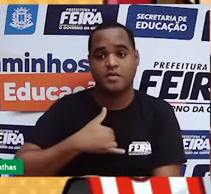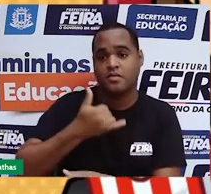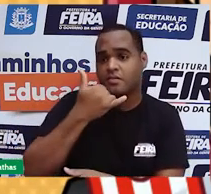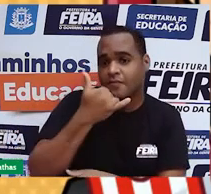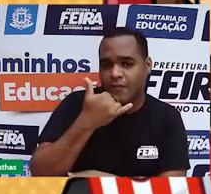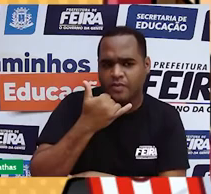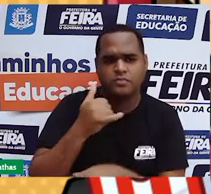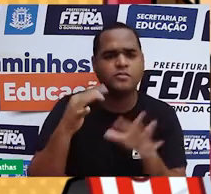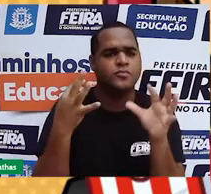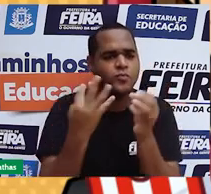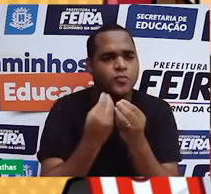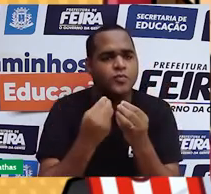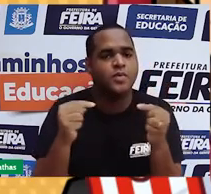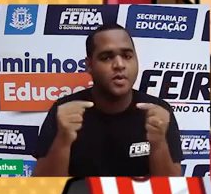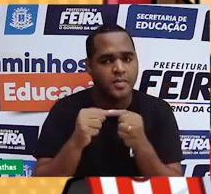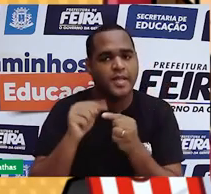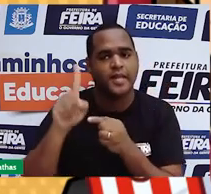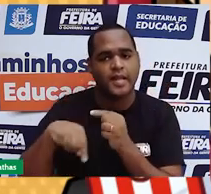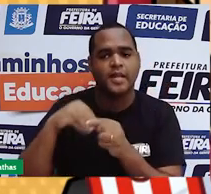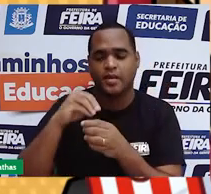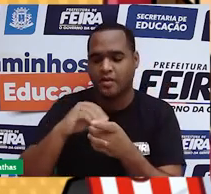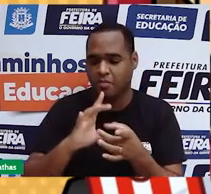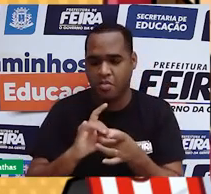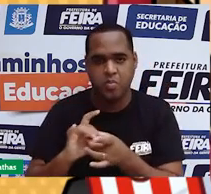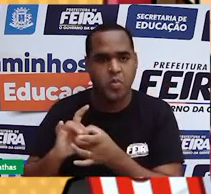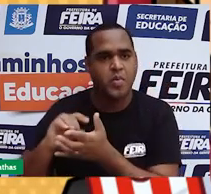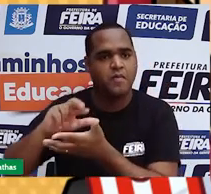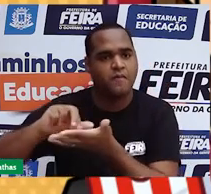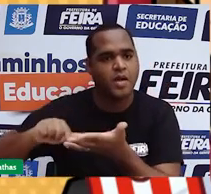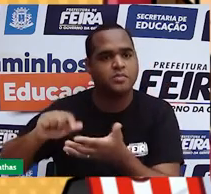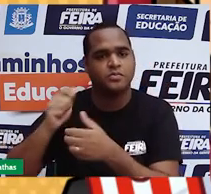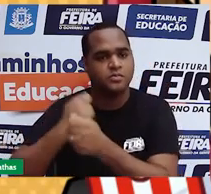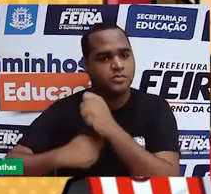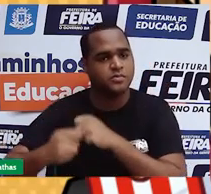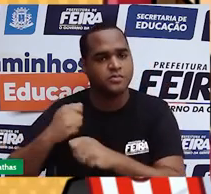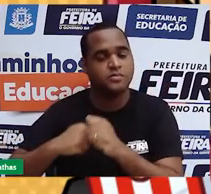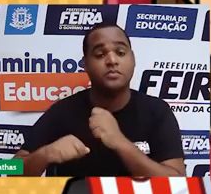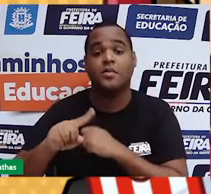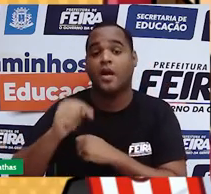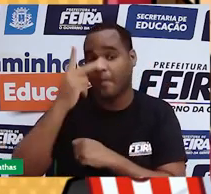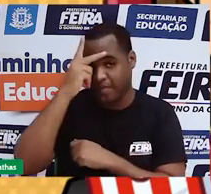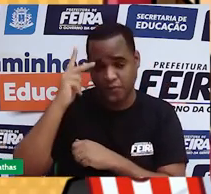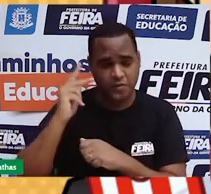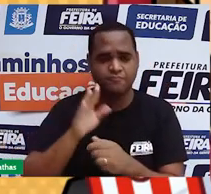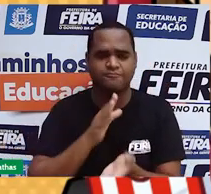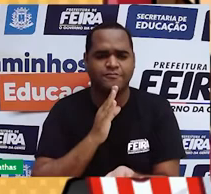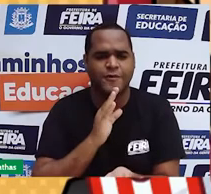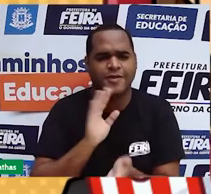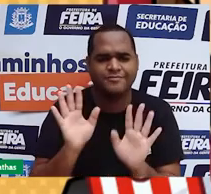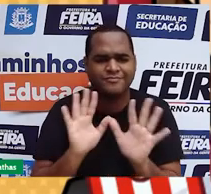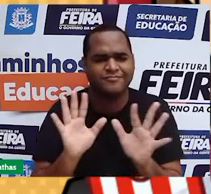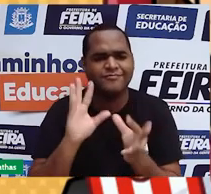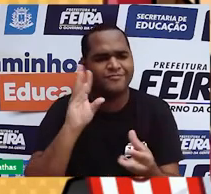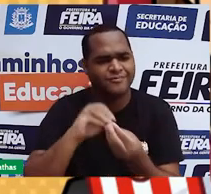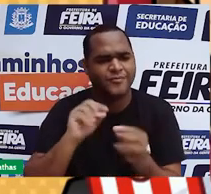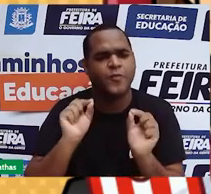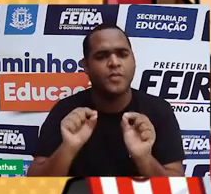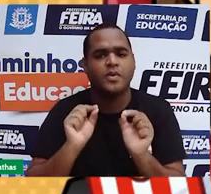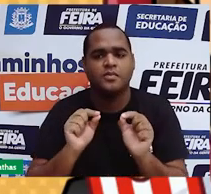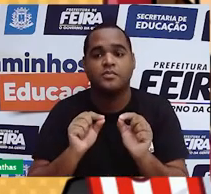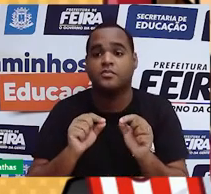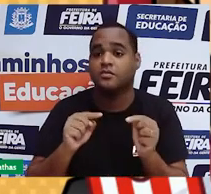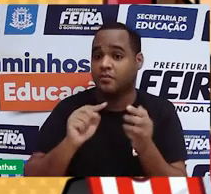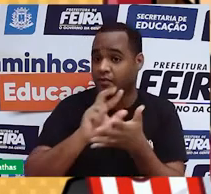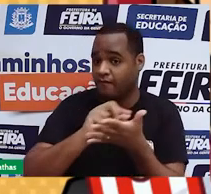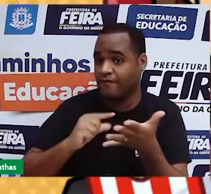telefone, tudo é feito de zilhões de átomos minúsculos, sacou? Mas nem sempre as pessoas sabiam exatamente como funcionava um átomo. Por